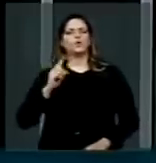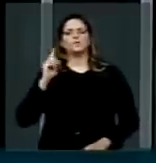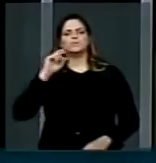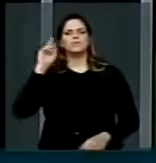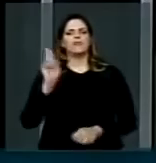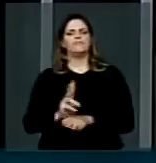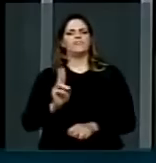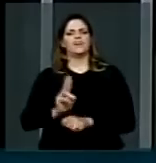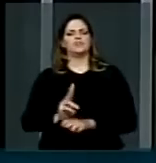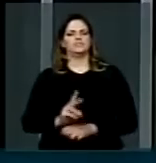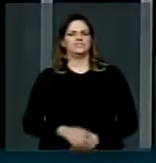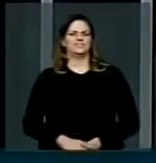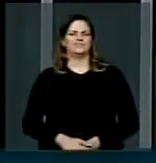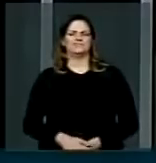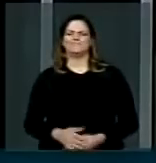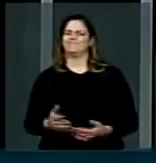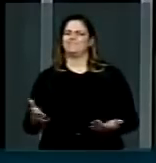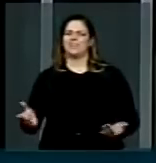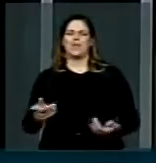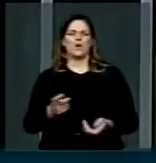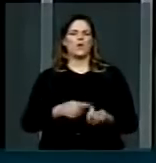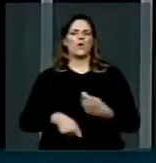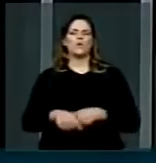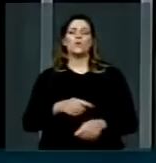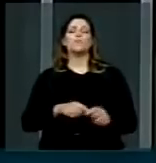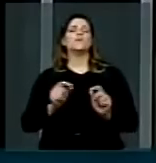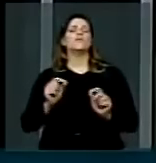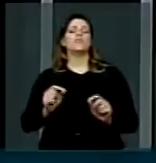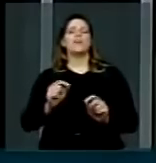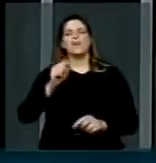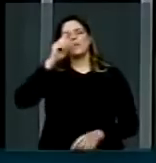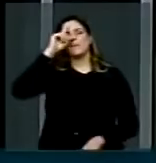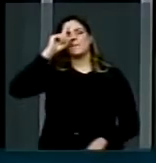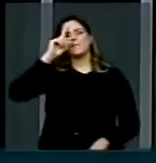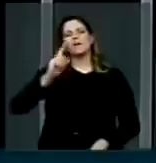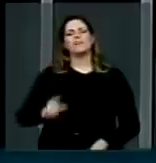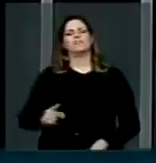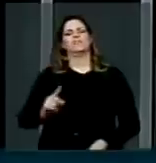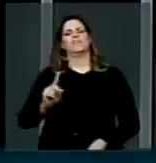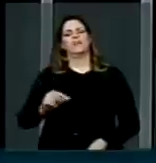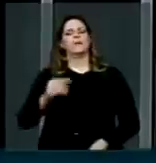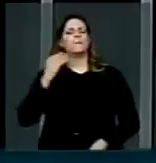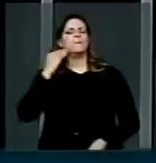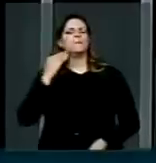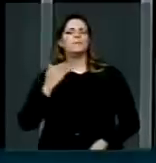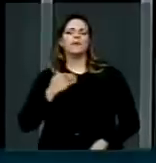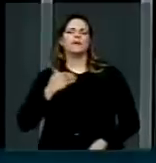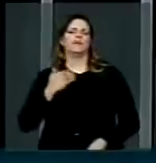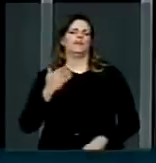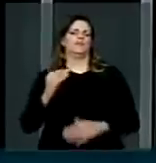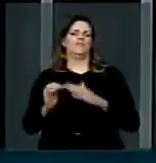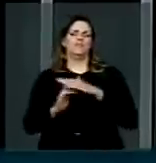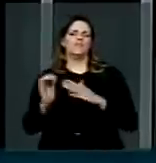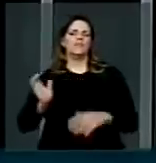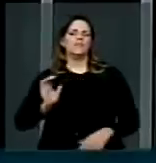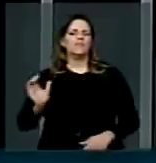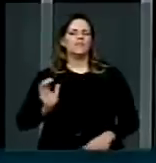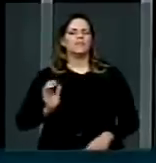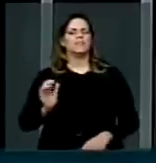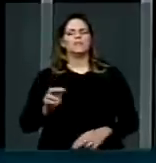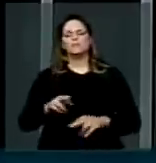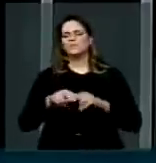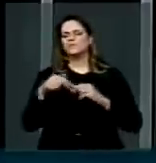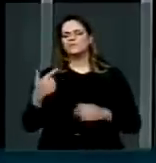Ou seja, a economia continua na mão dos bancos e dos grandes monopólios brasileiros. Então, não haverá saúde